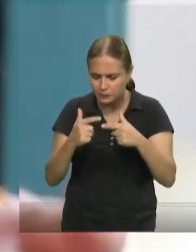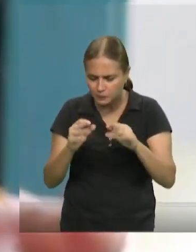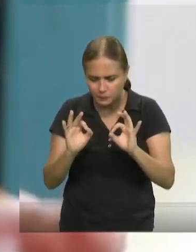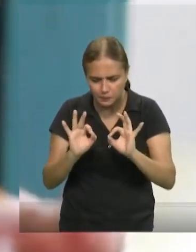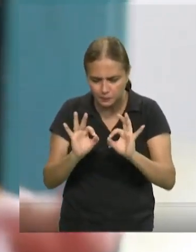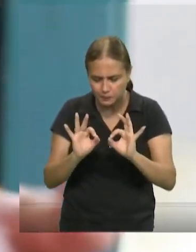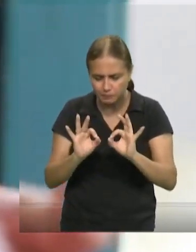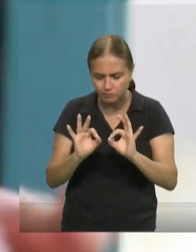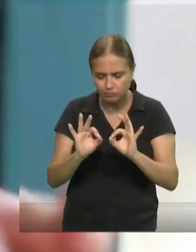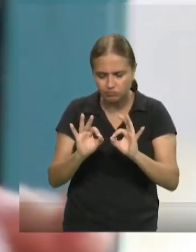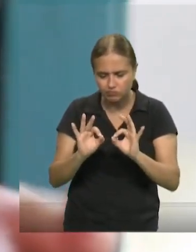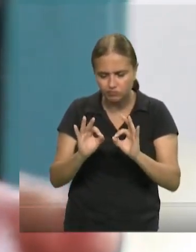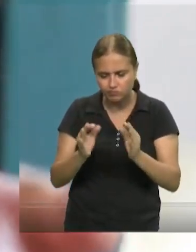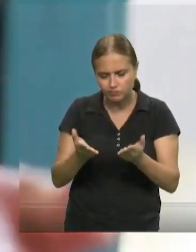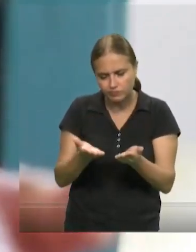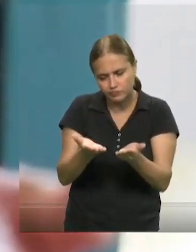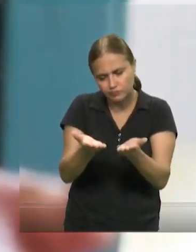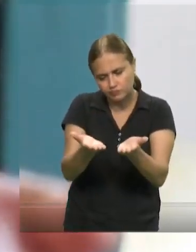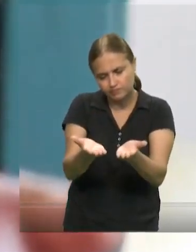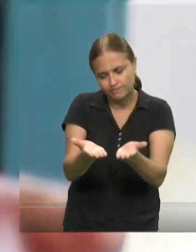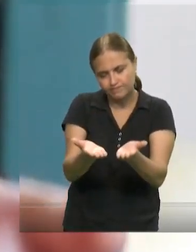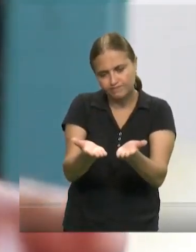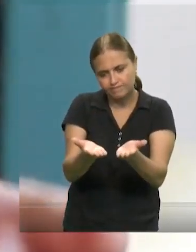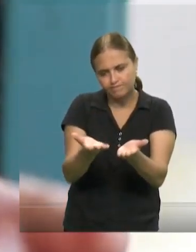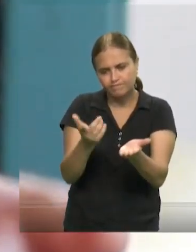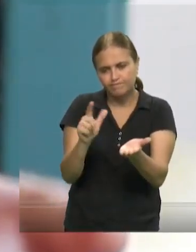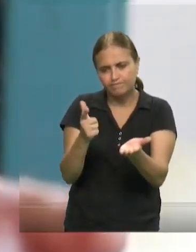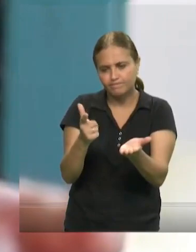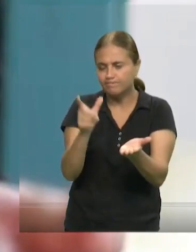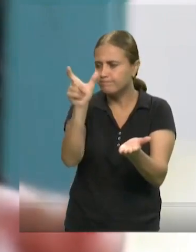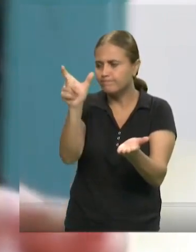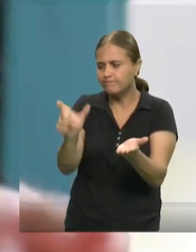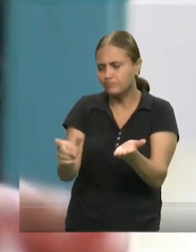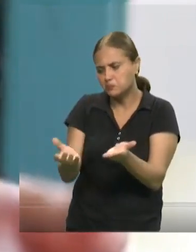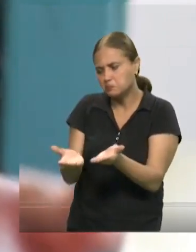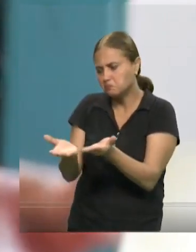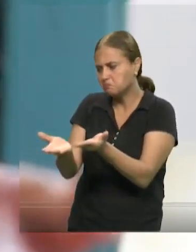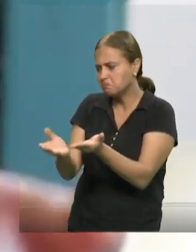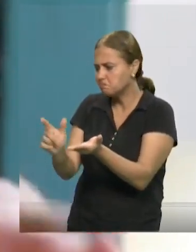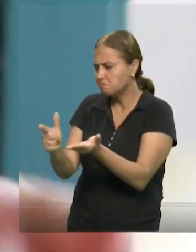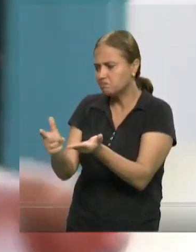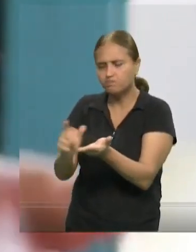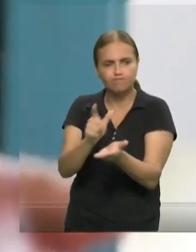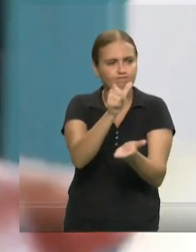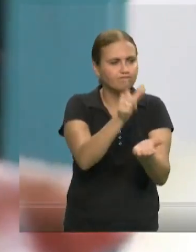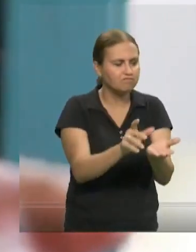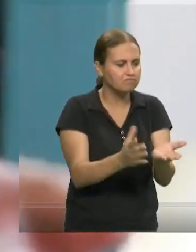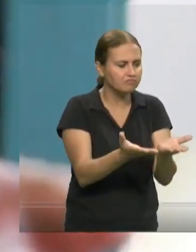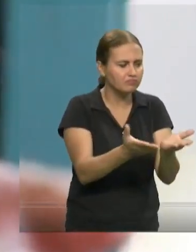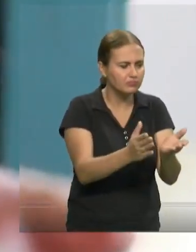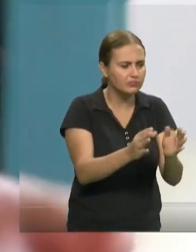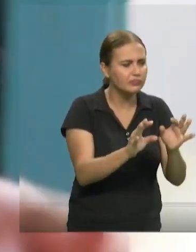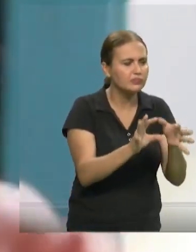e não tivesse a quem dizer, tome, é seu, abra-o.